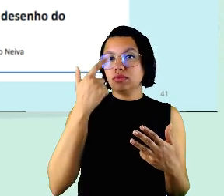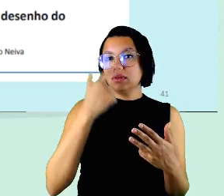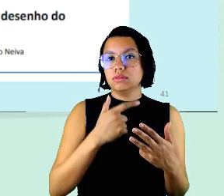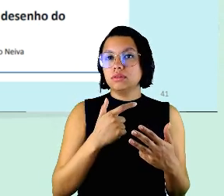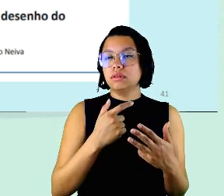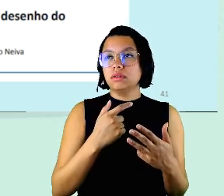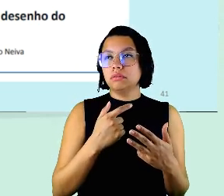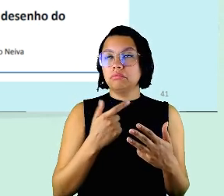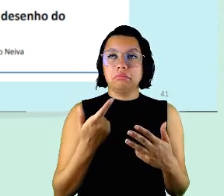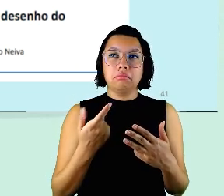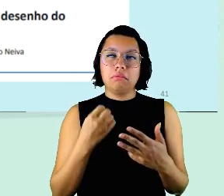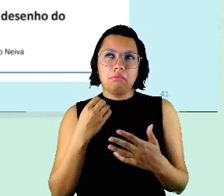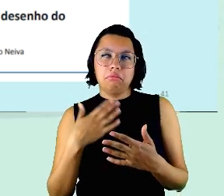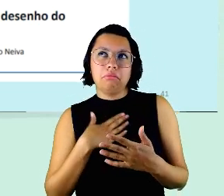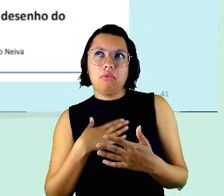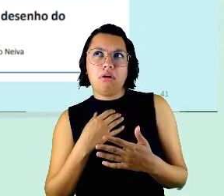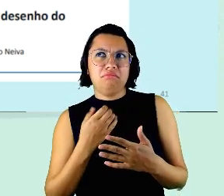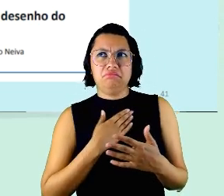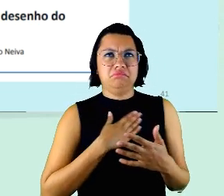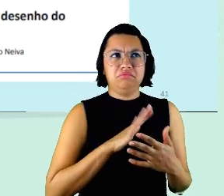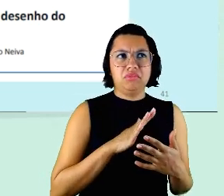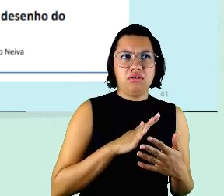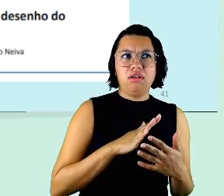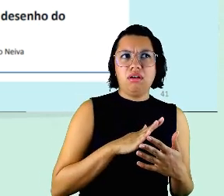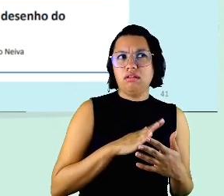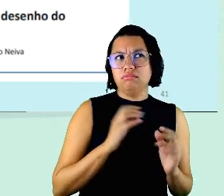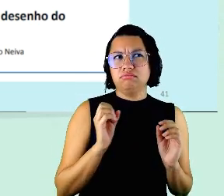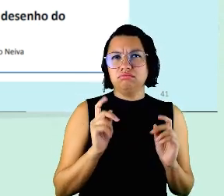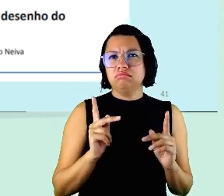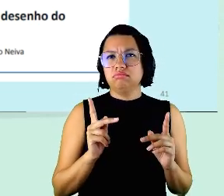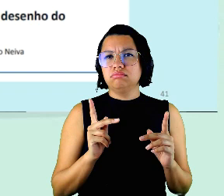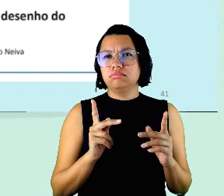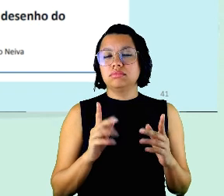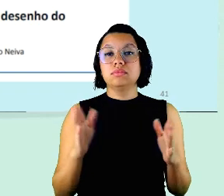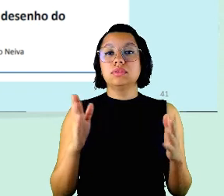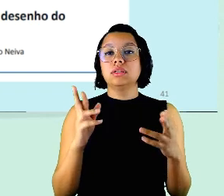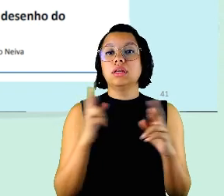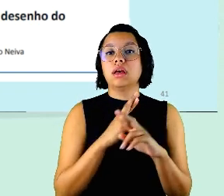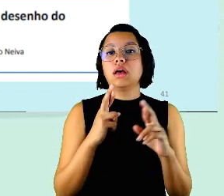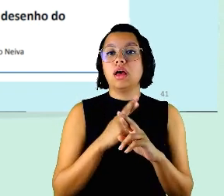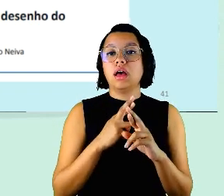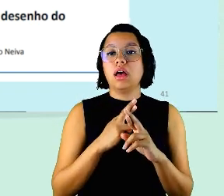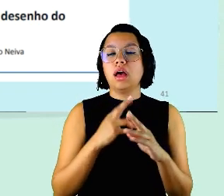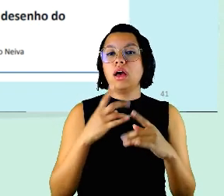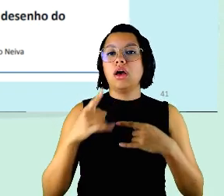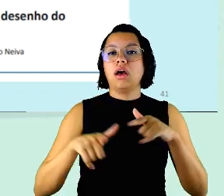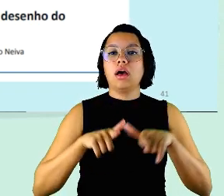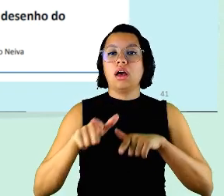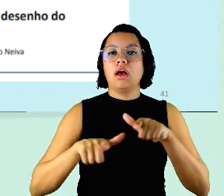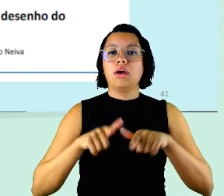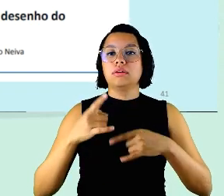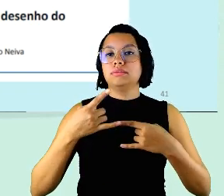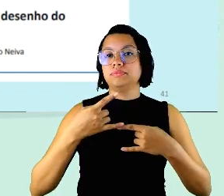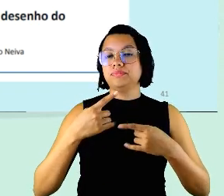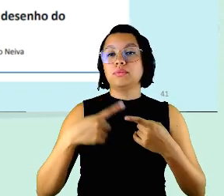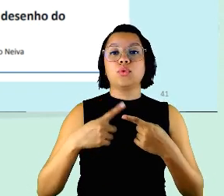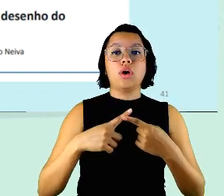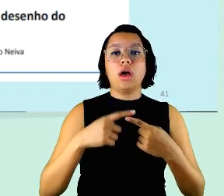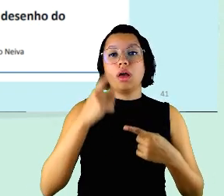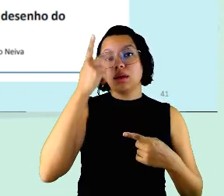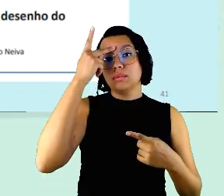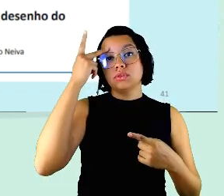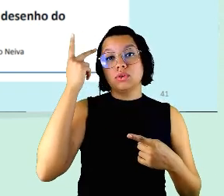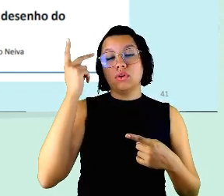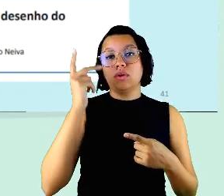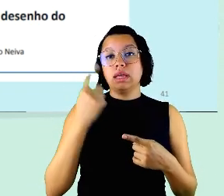ser contra ou ser mais simpática ou não a altere trabalho porque quem é só como a